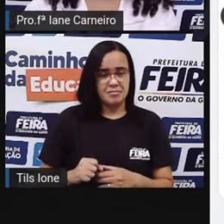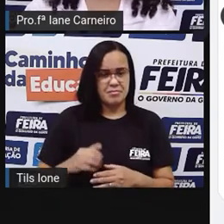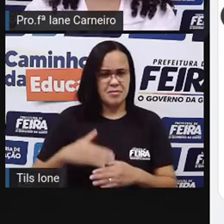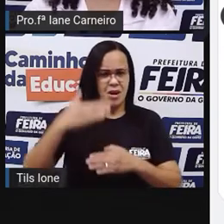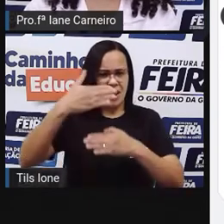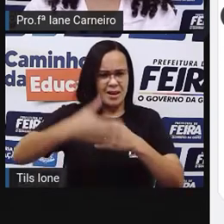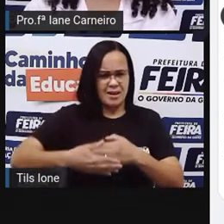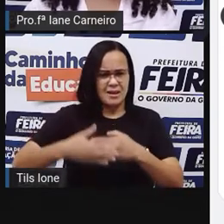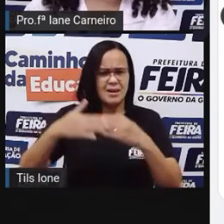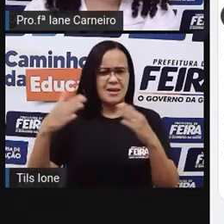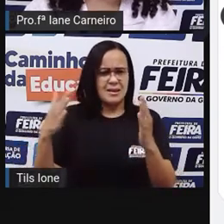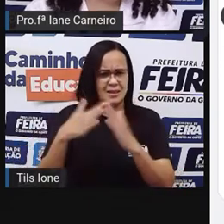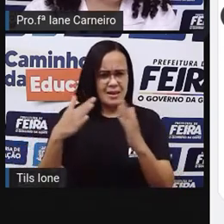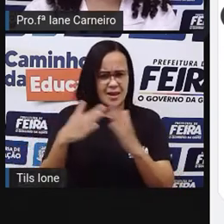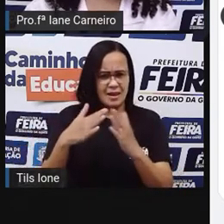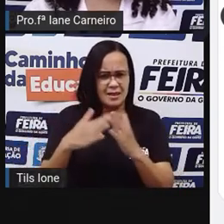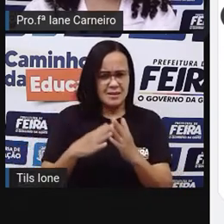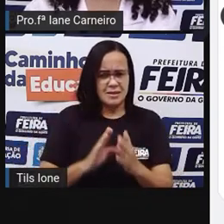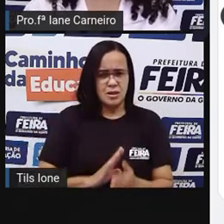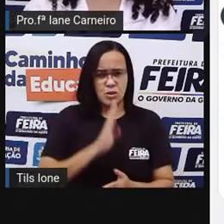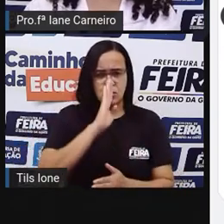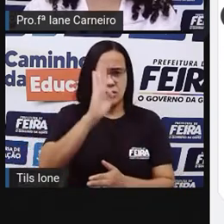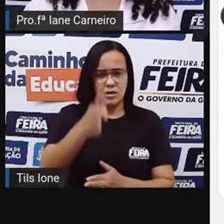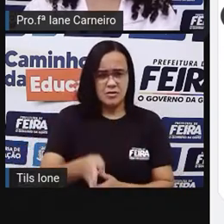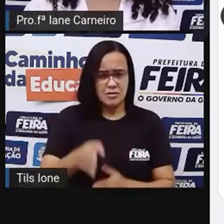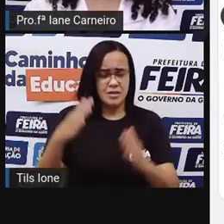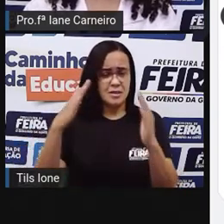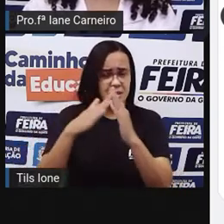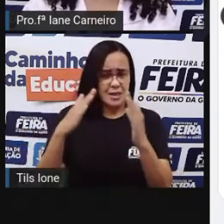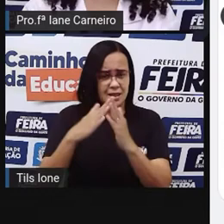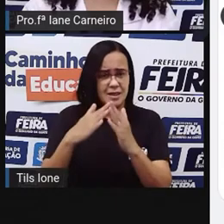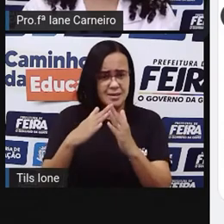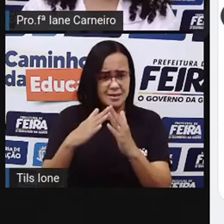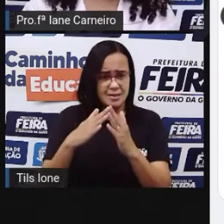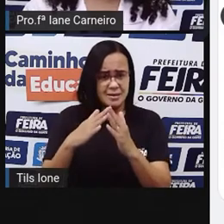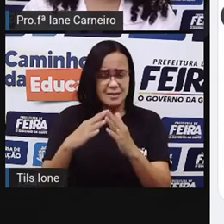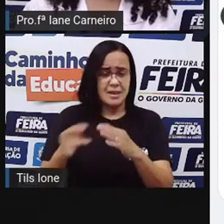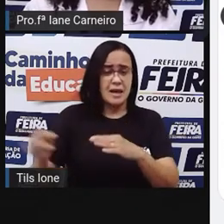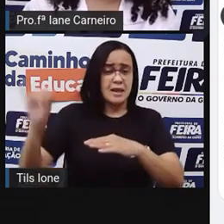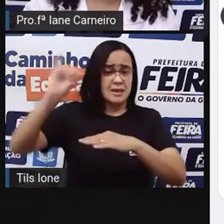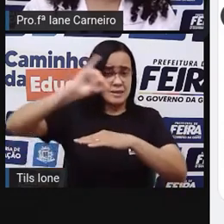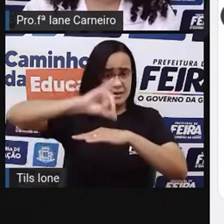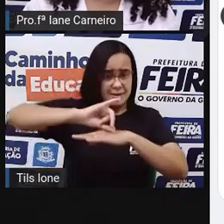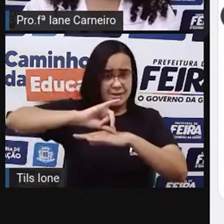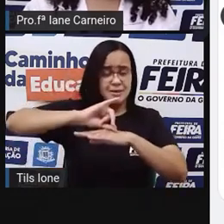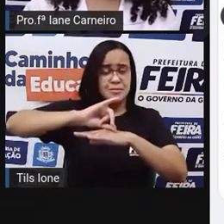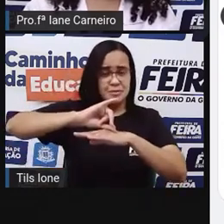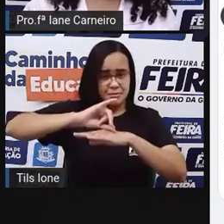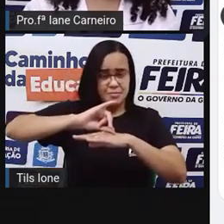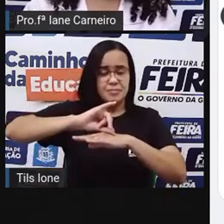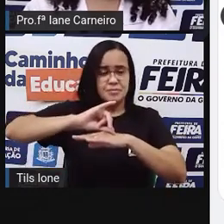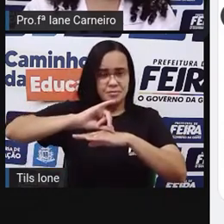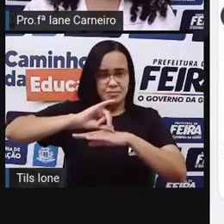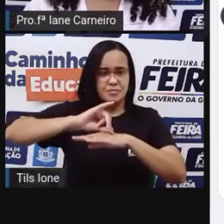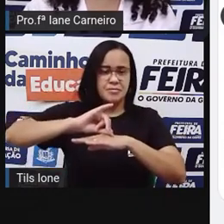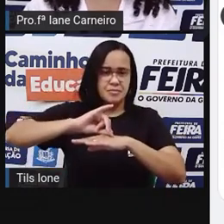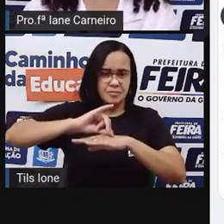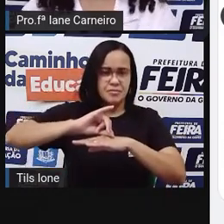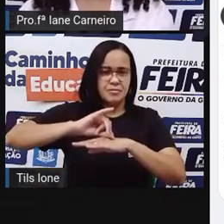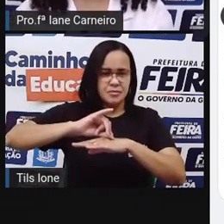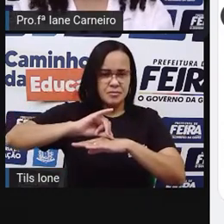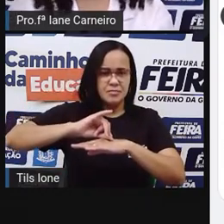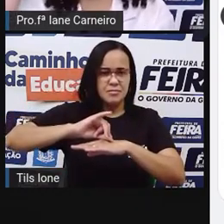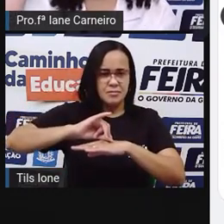Também não. Na frente da casa? Não, é colocar em cima, né? Então, na parte de cima do